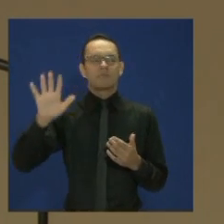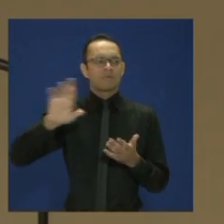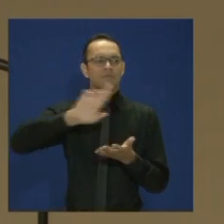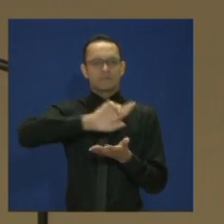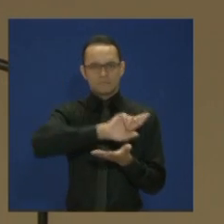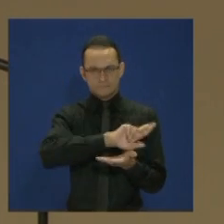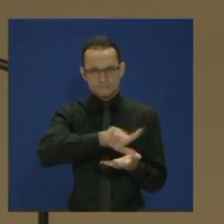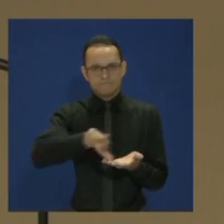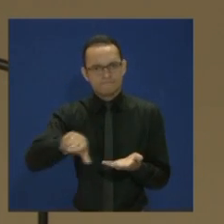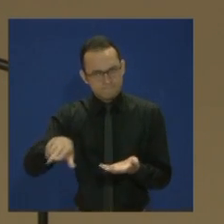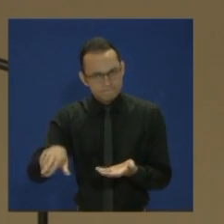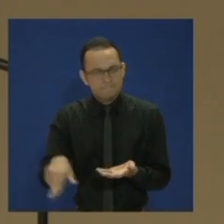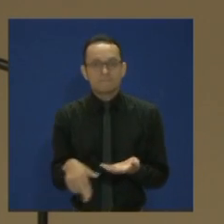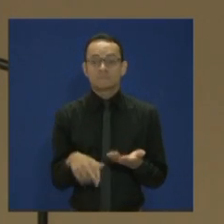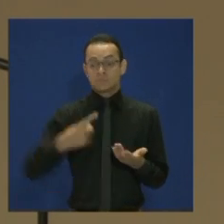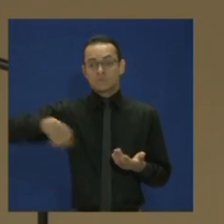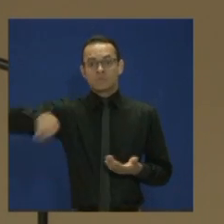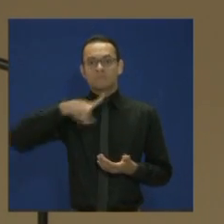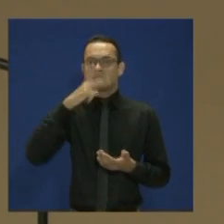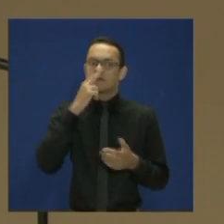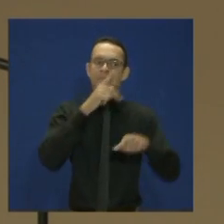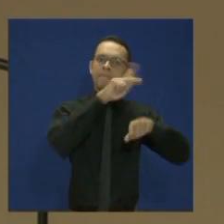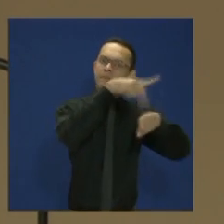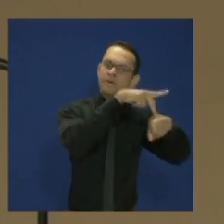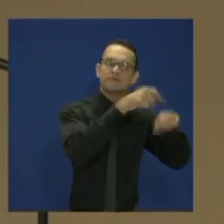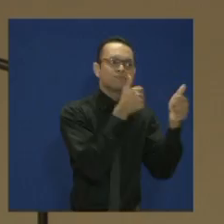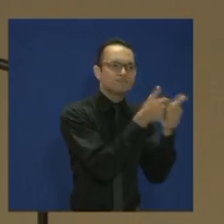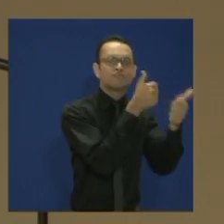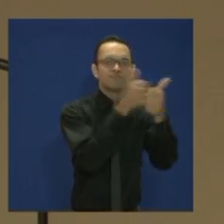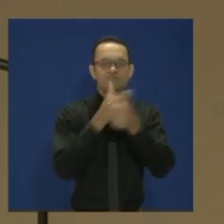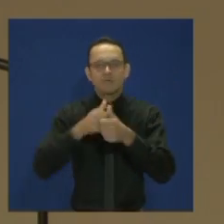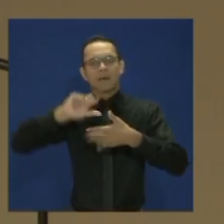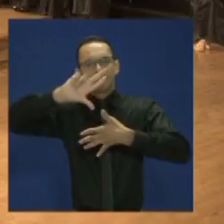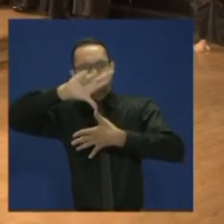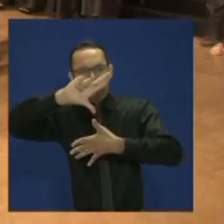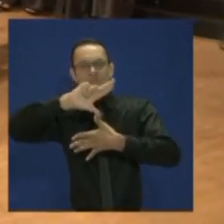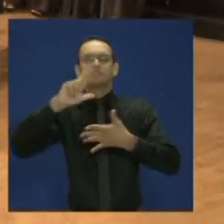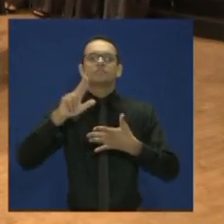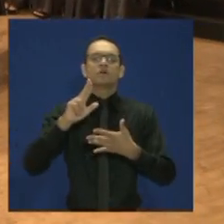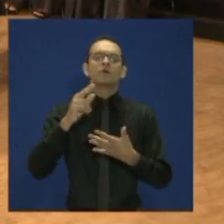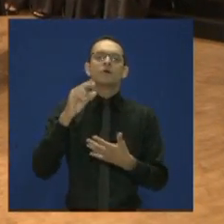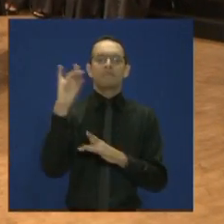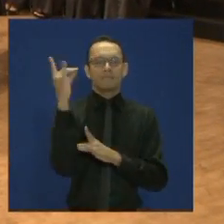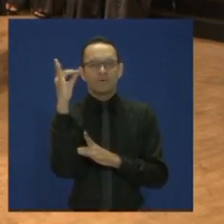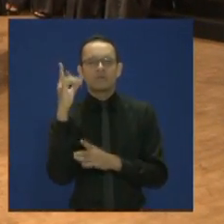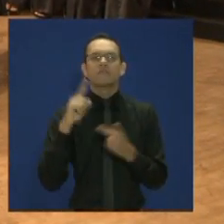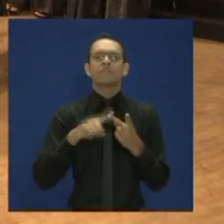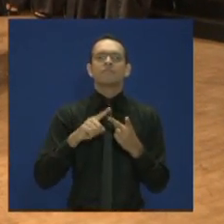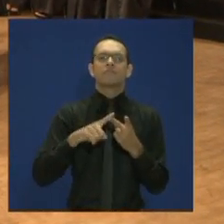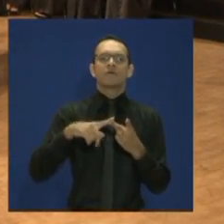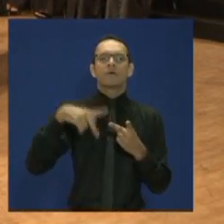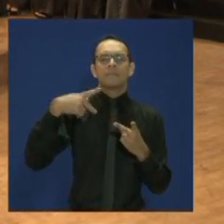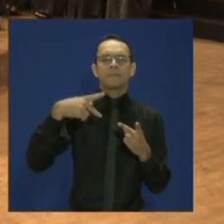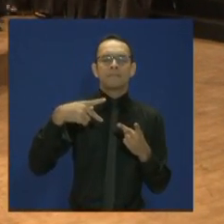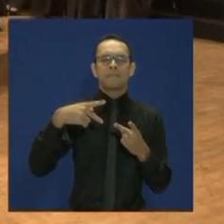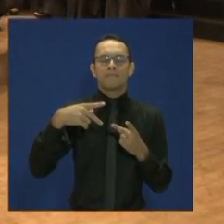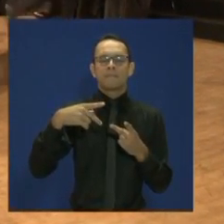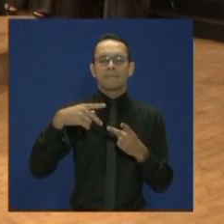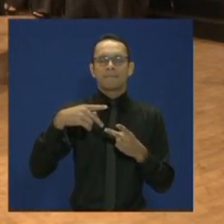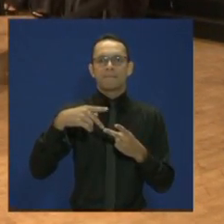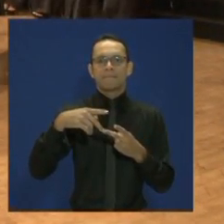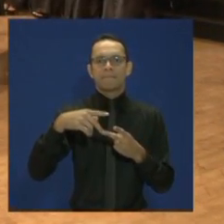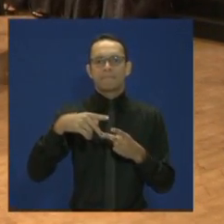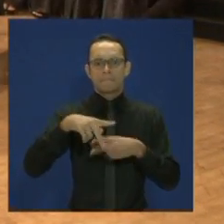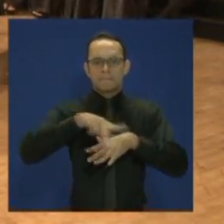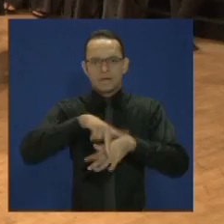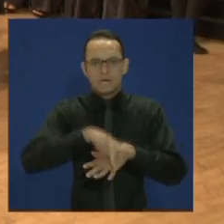surpreendam-se, com os nossos vizinhos da América Latina, com a Bolívia, com o Paraguai, com a Argentina, essa